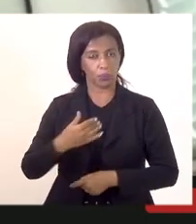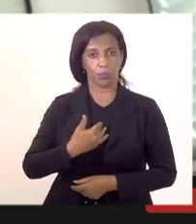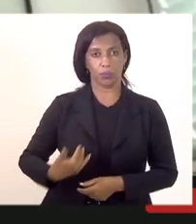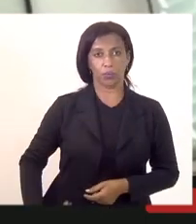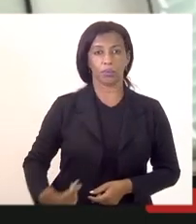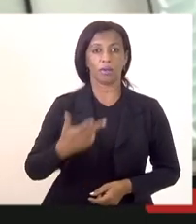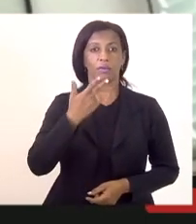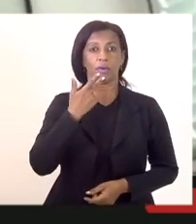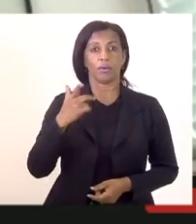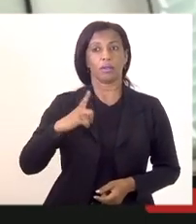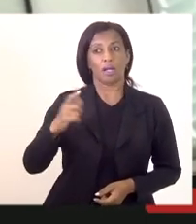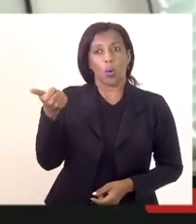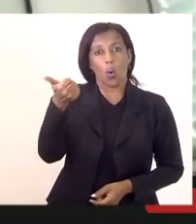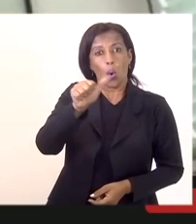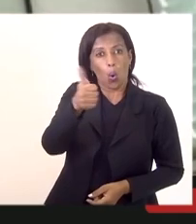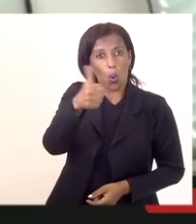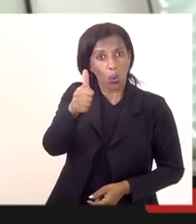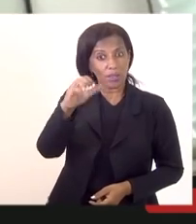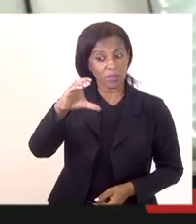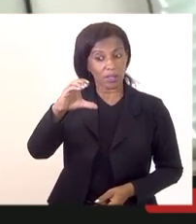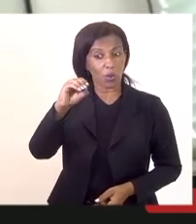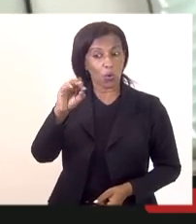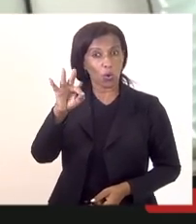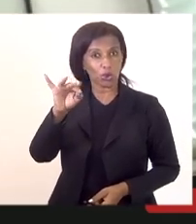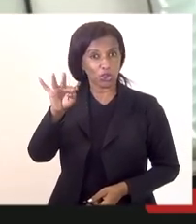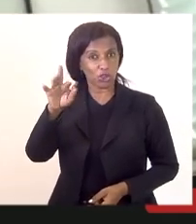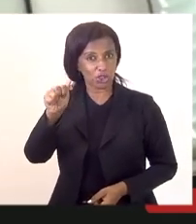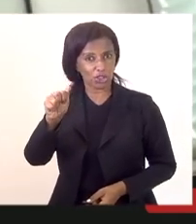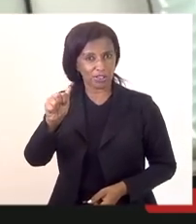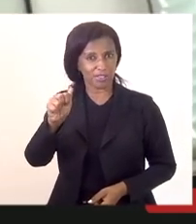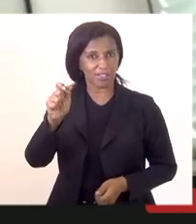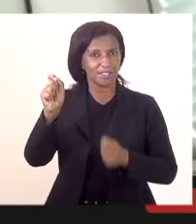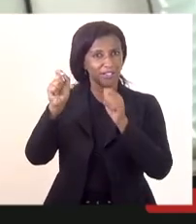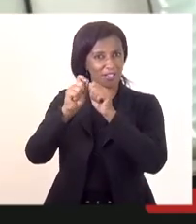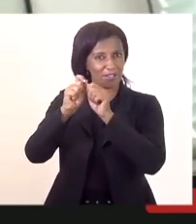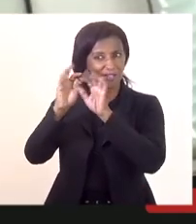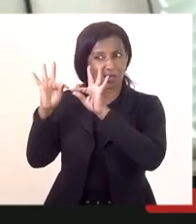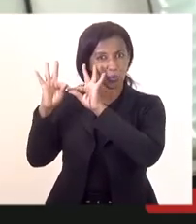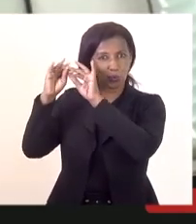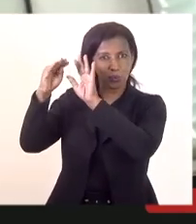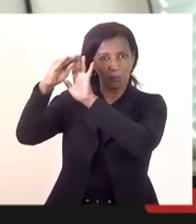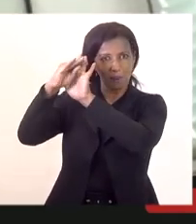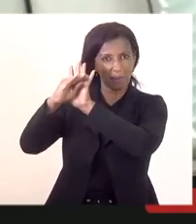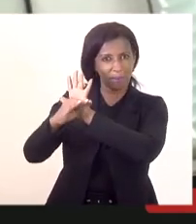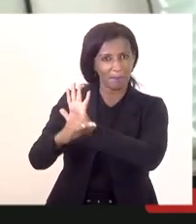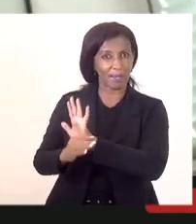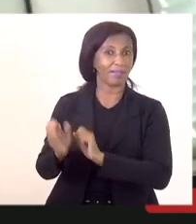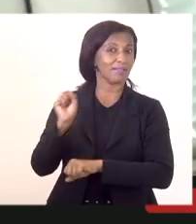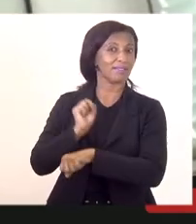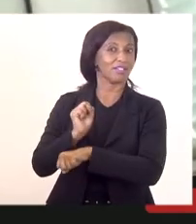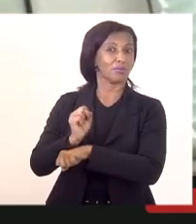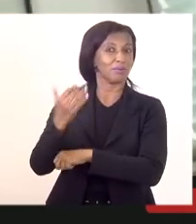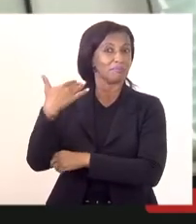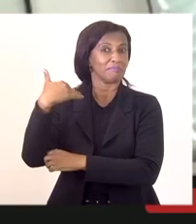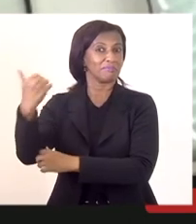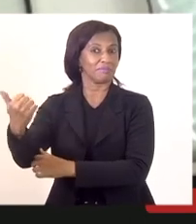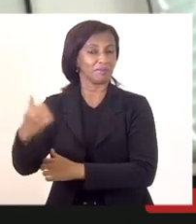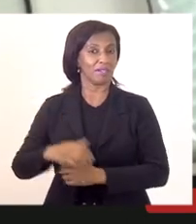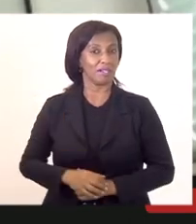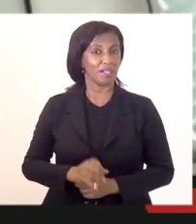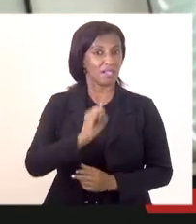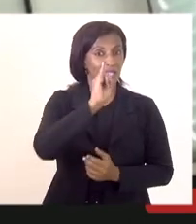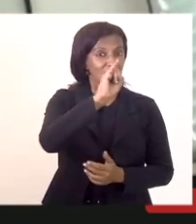que teriam 11 cotistas que fizeram todas as fases, aguardando a convocação. E, se isso